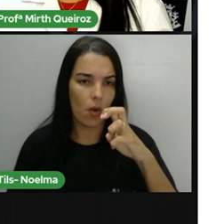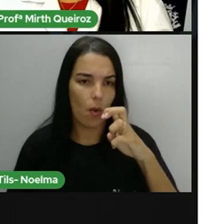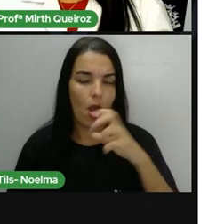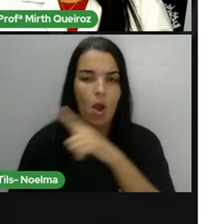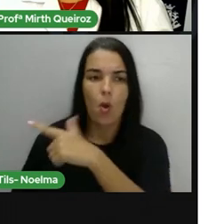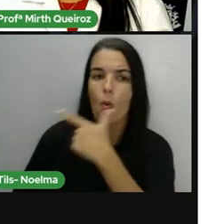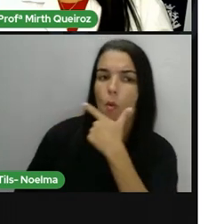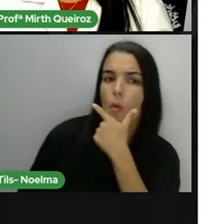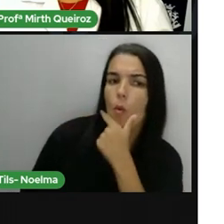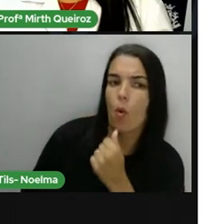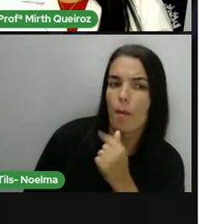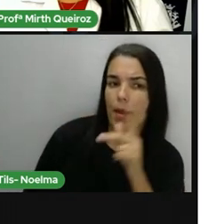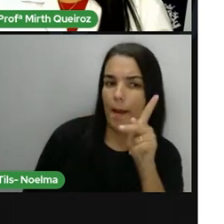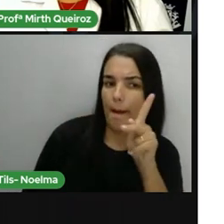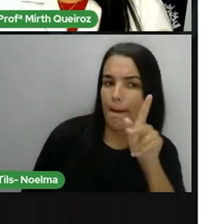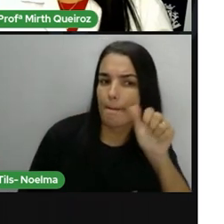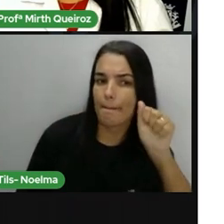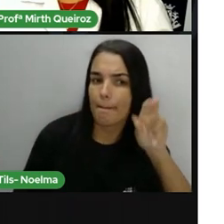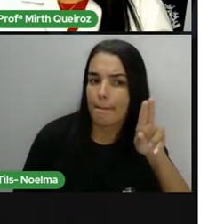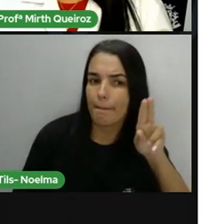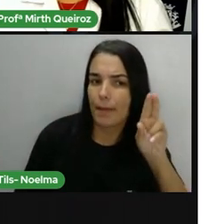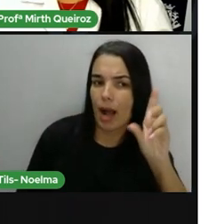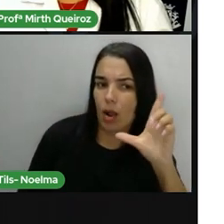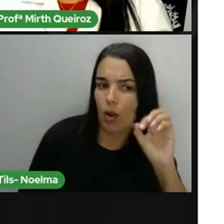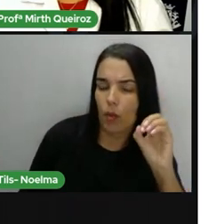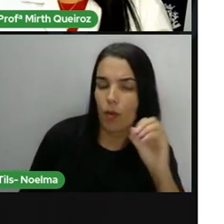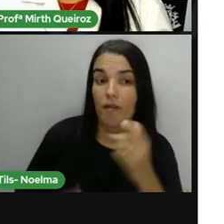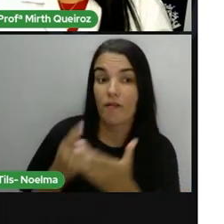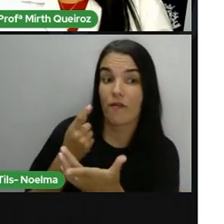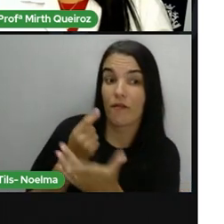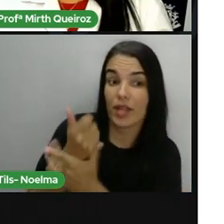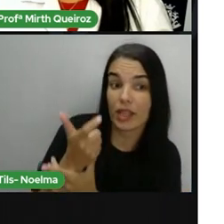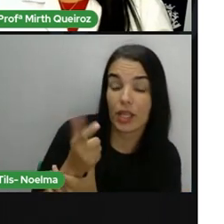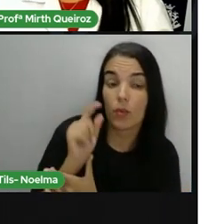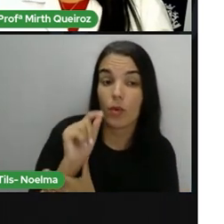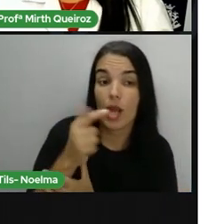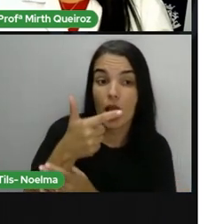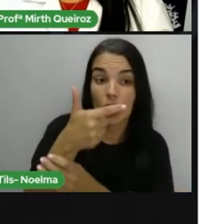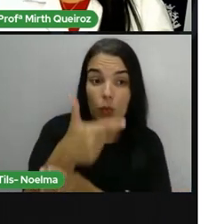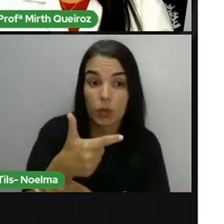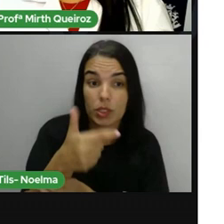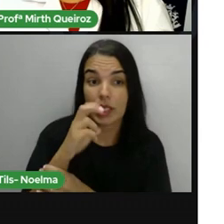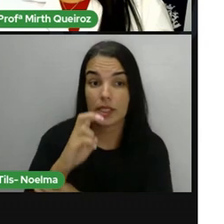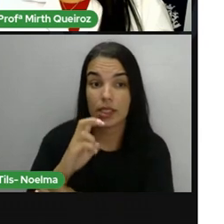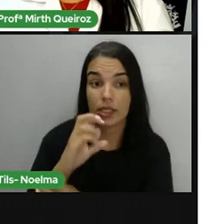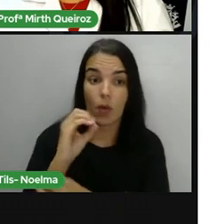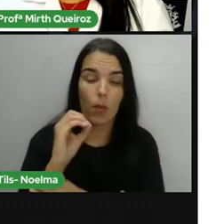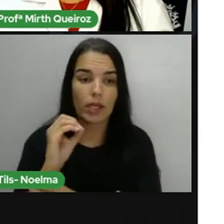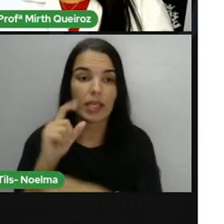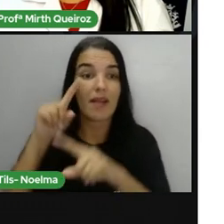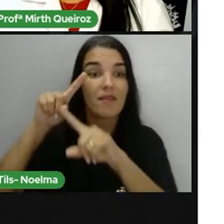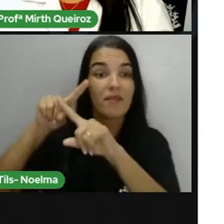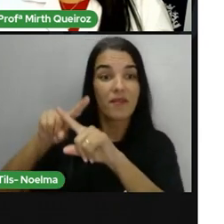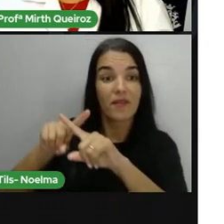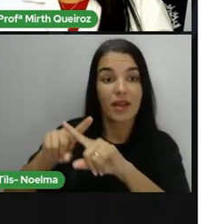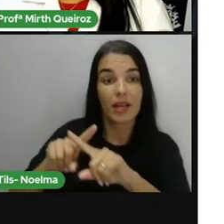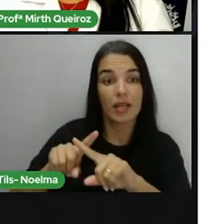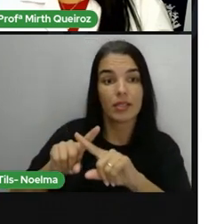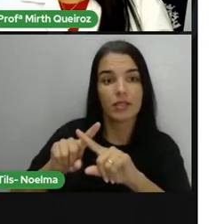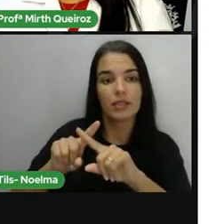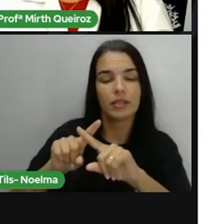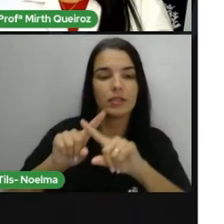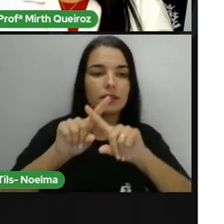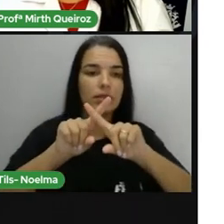sacas, nós vamos pegar 250 sacas, né? E vezes 45, porque uma